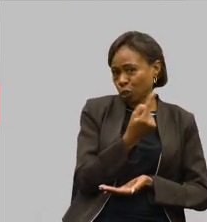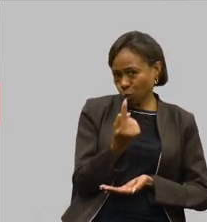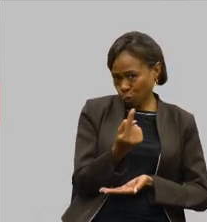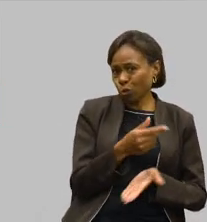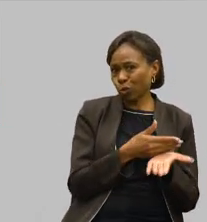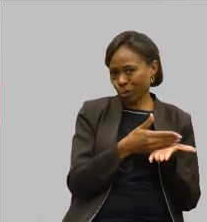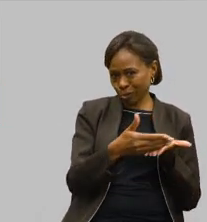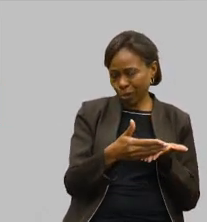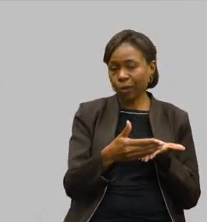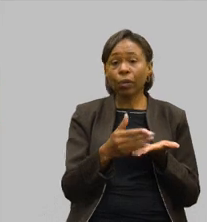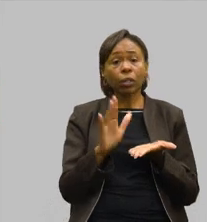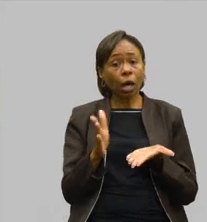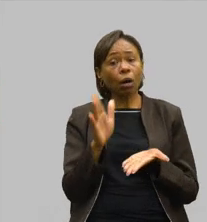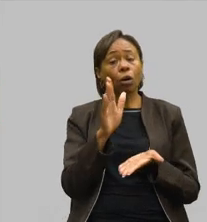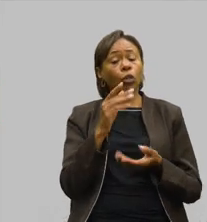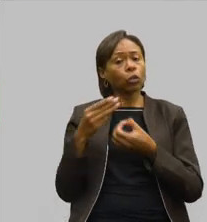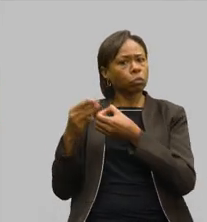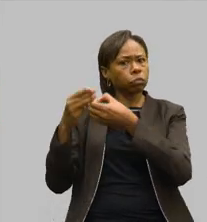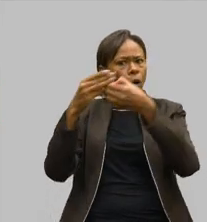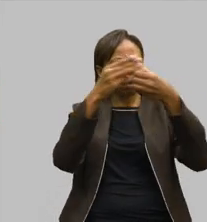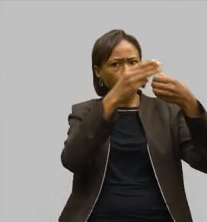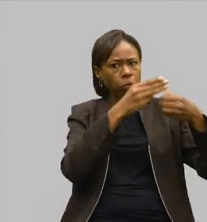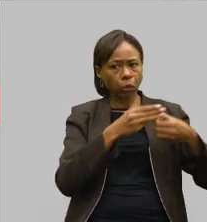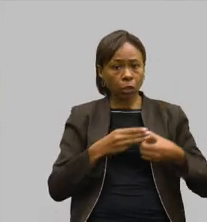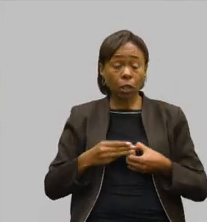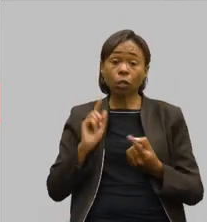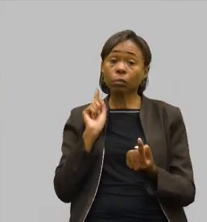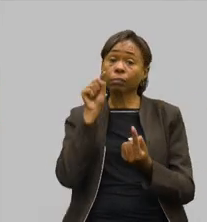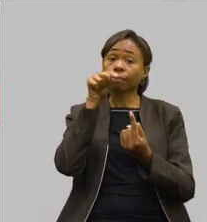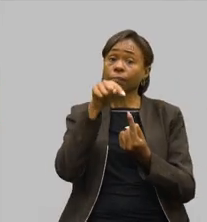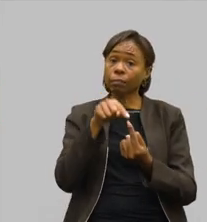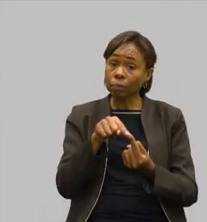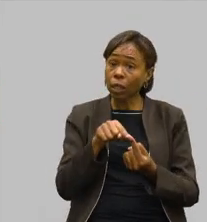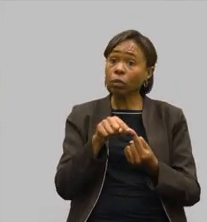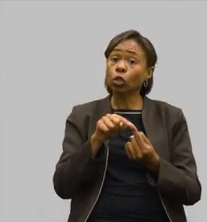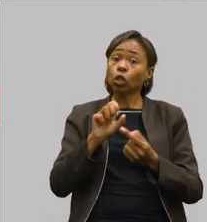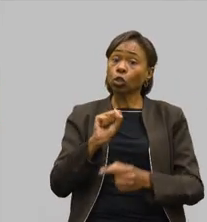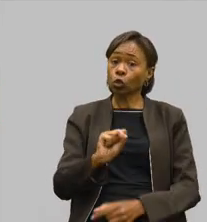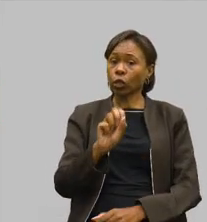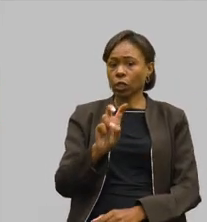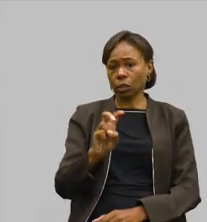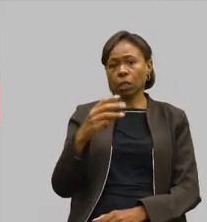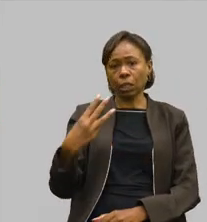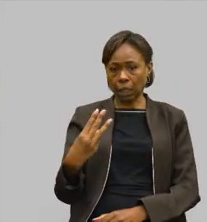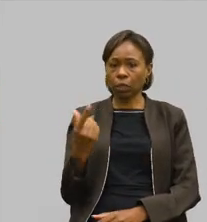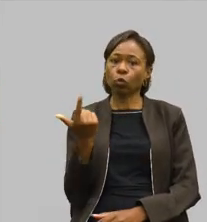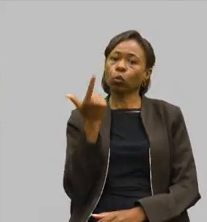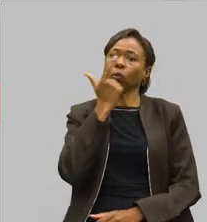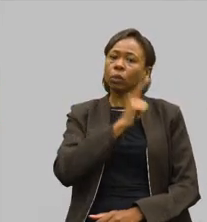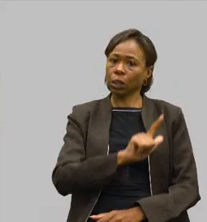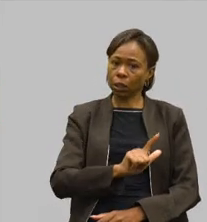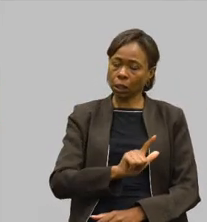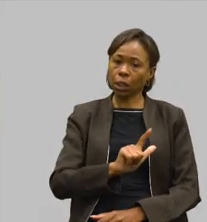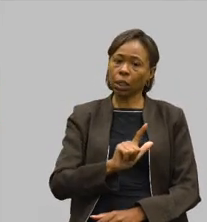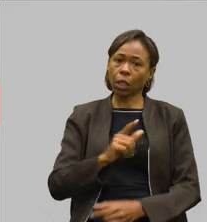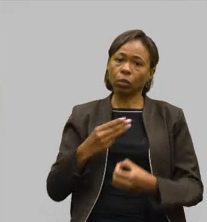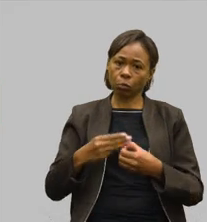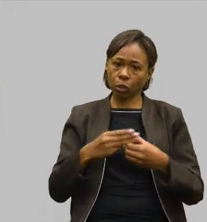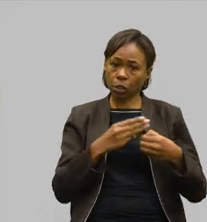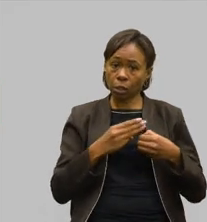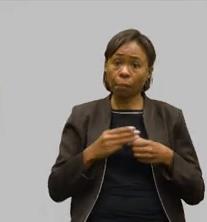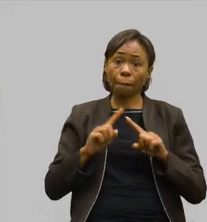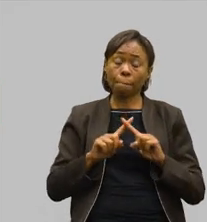abrangência dos municípios e com o objetivo, é claro, de atingirmos os 853 municípios, mas a abrangência